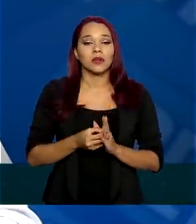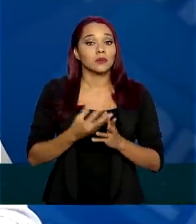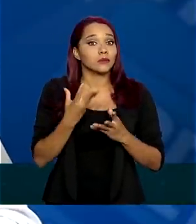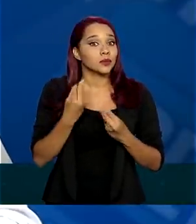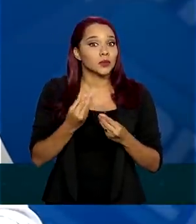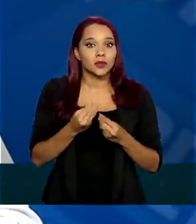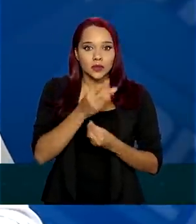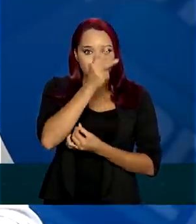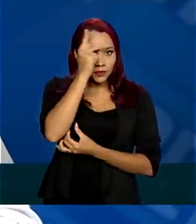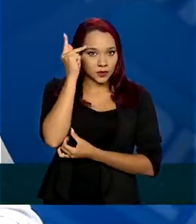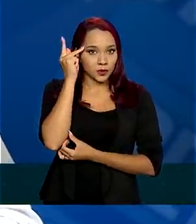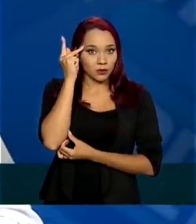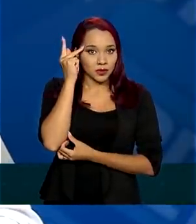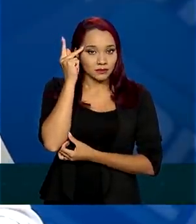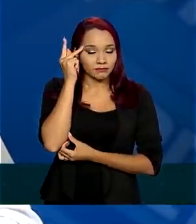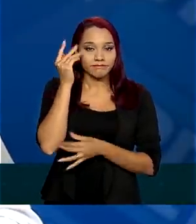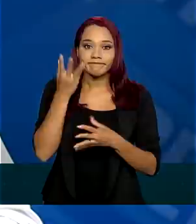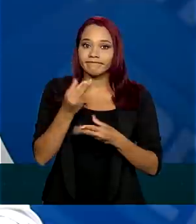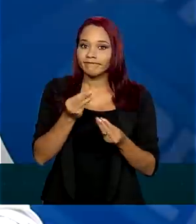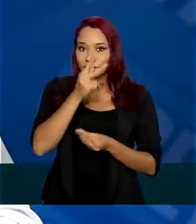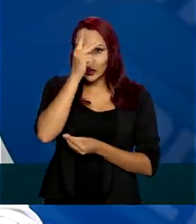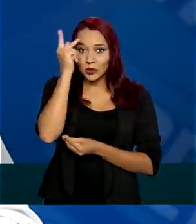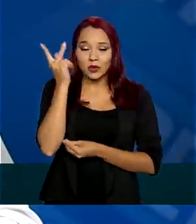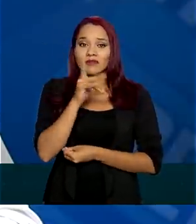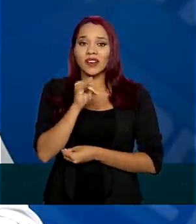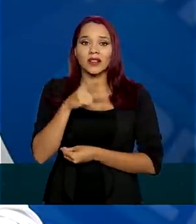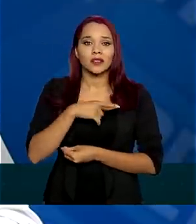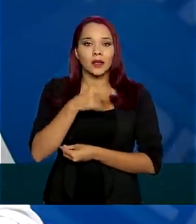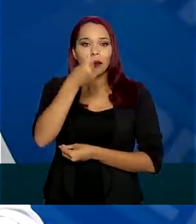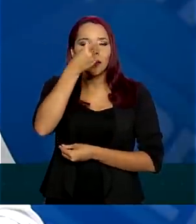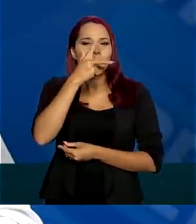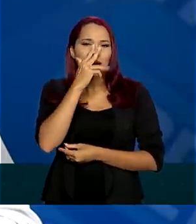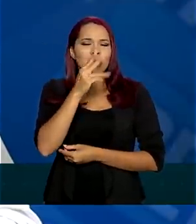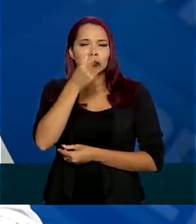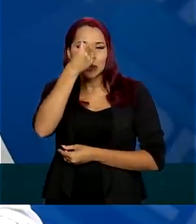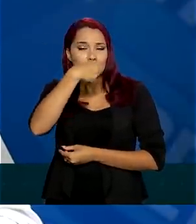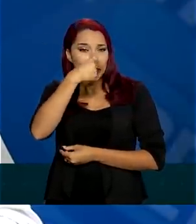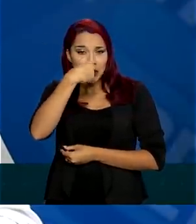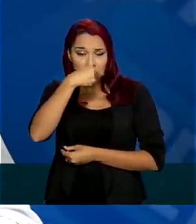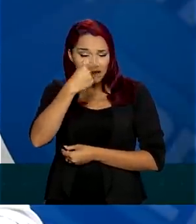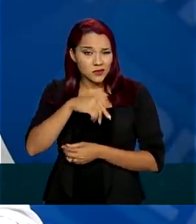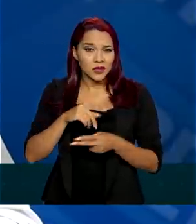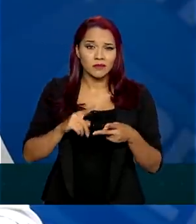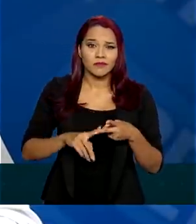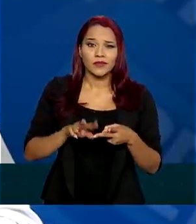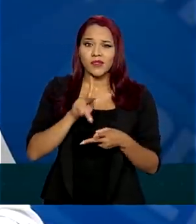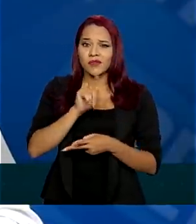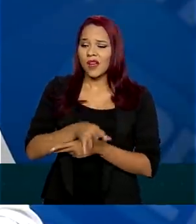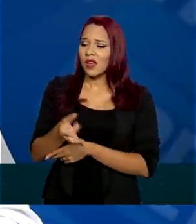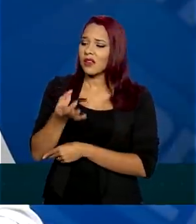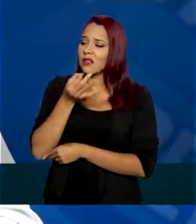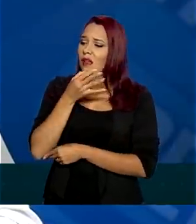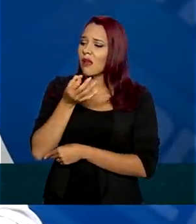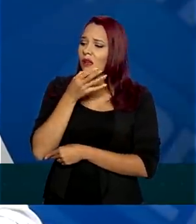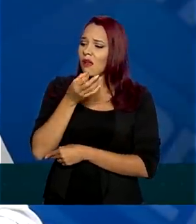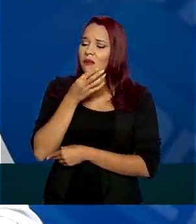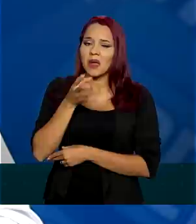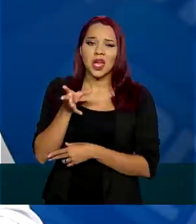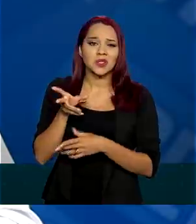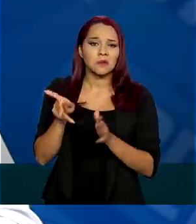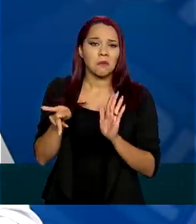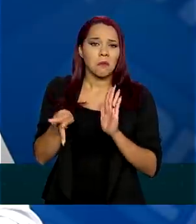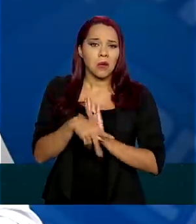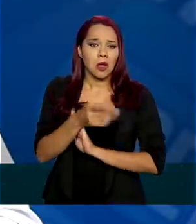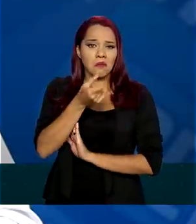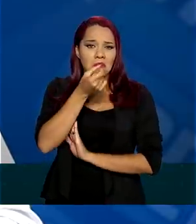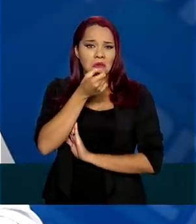das pessoas vai ter uma gripe, vai se medicar com medicamentos sintomáticos,